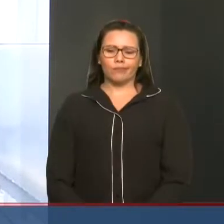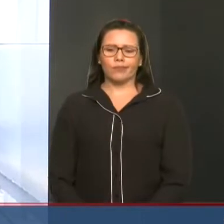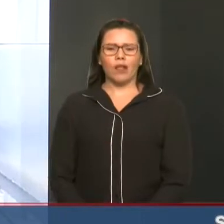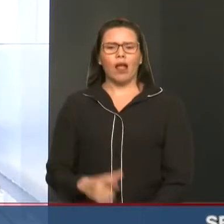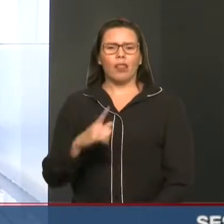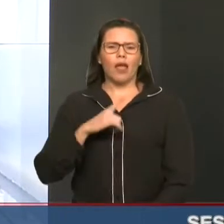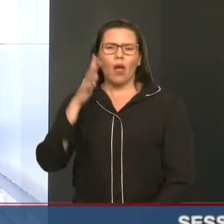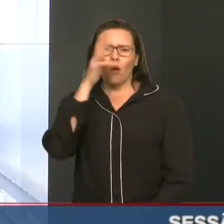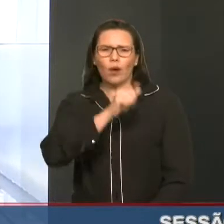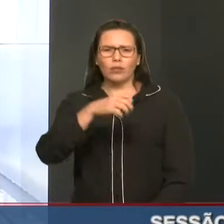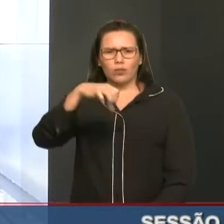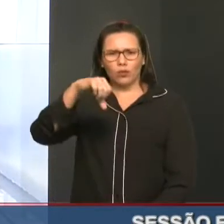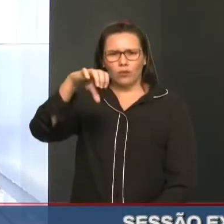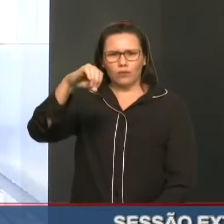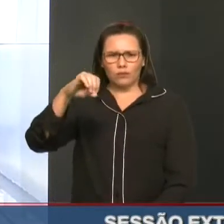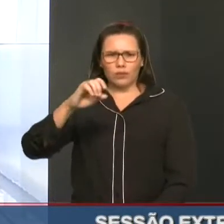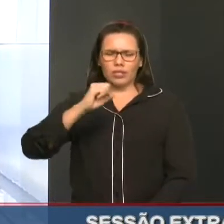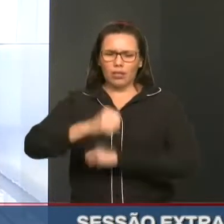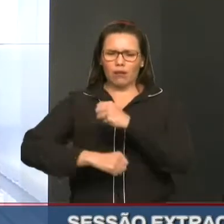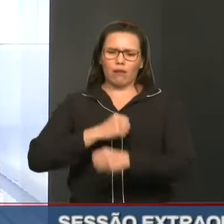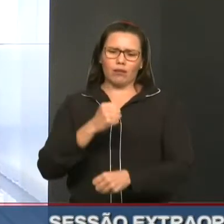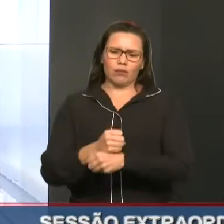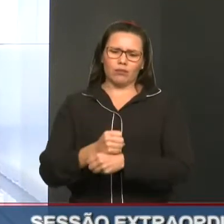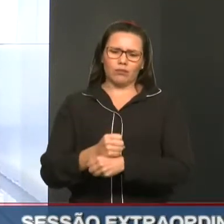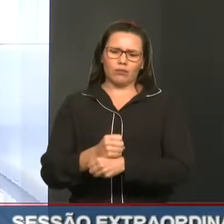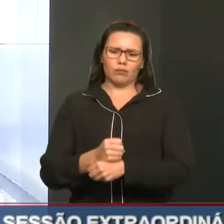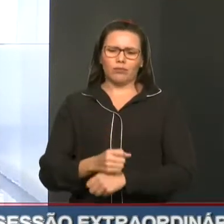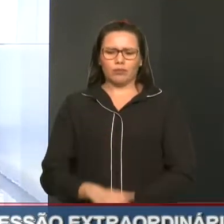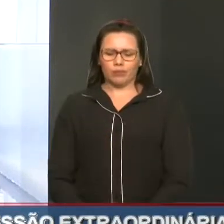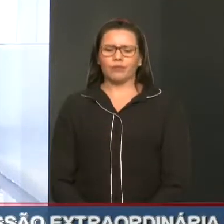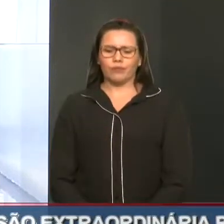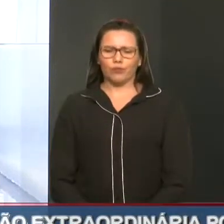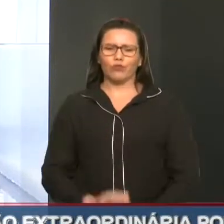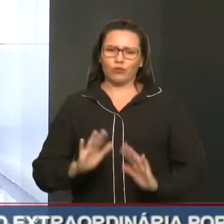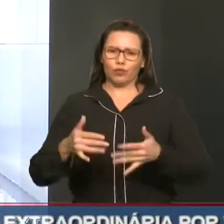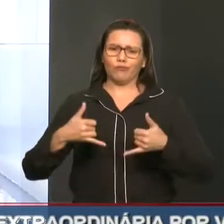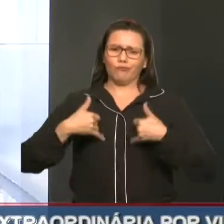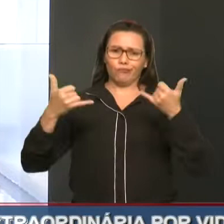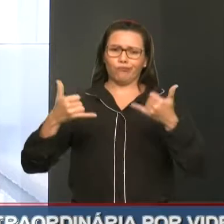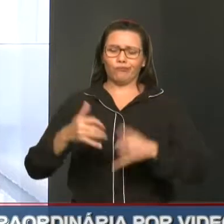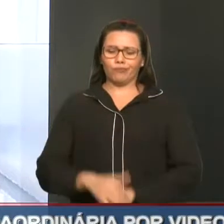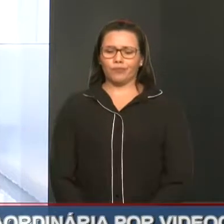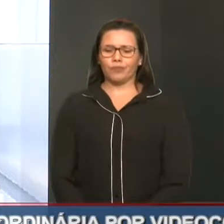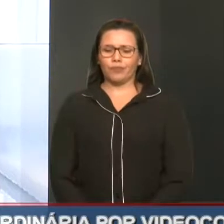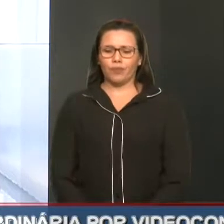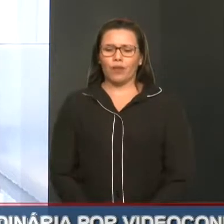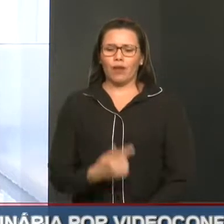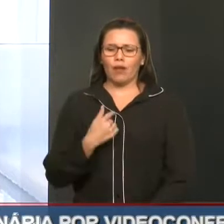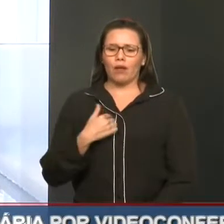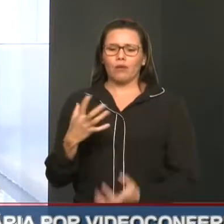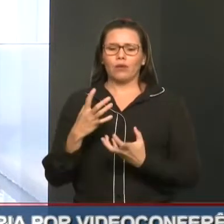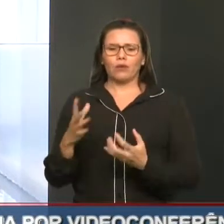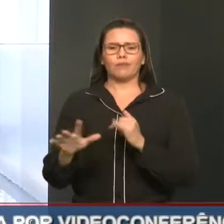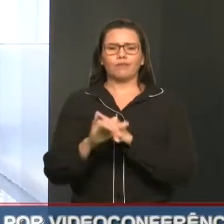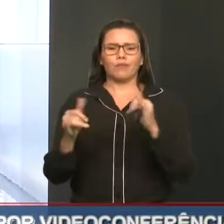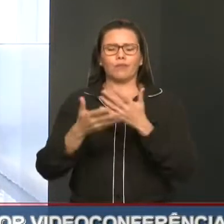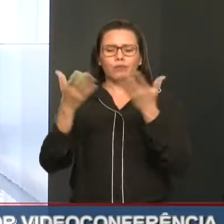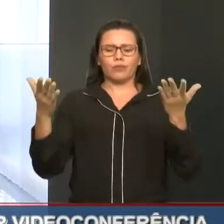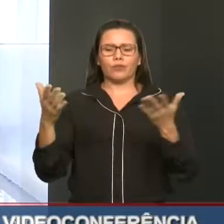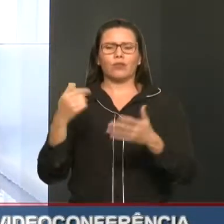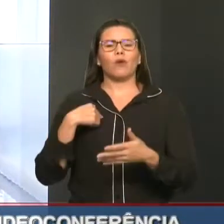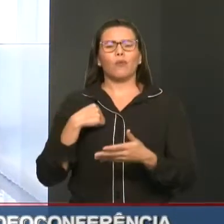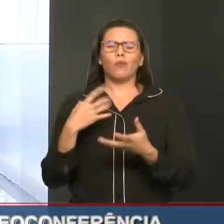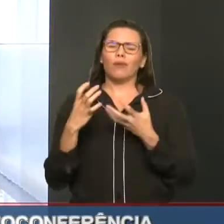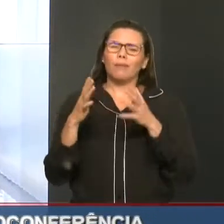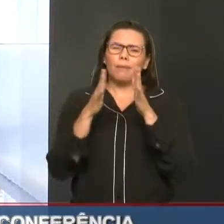emprestando serviços aos pescadores. Mas eu gostaria, nesse momento, quer dizer, uma organização da sociedade civil, e eu gostaria de pedir à